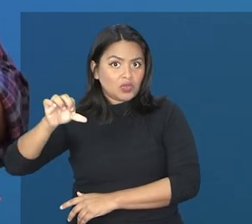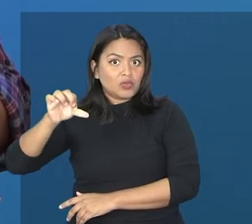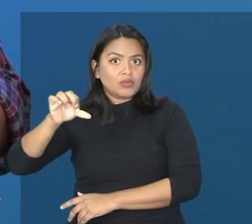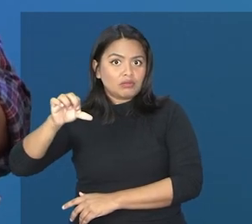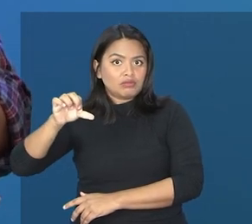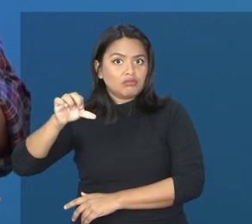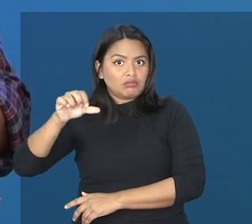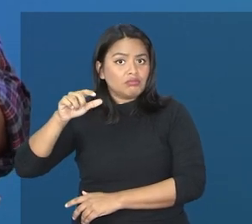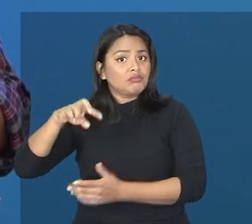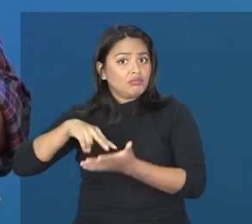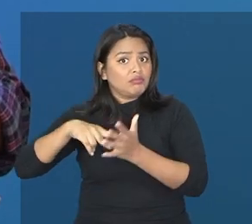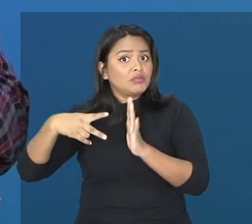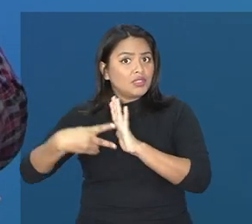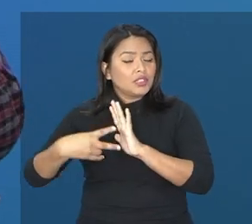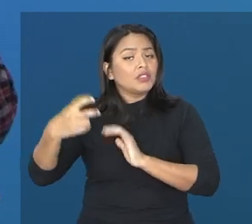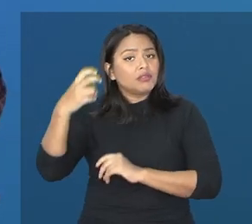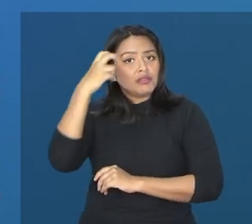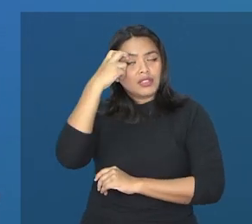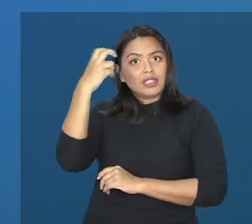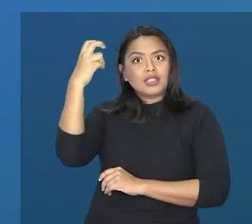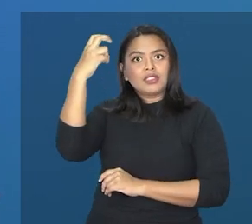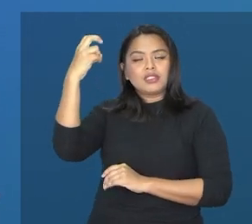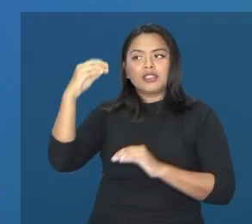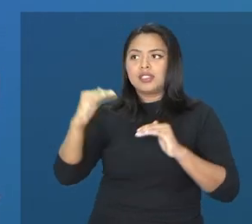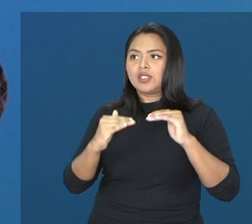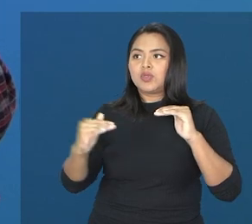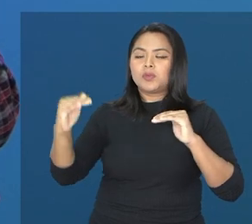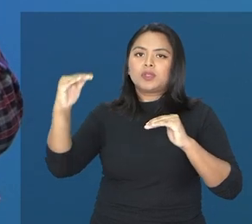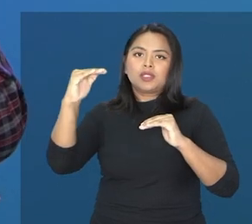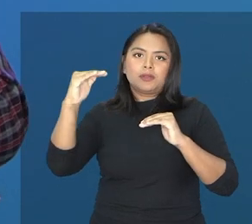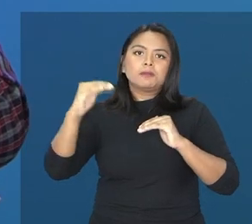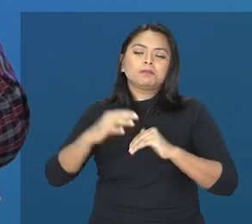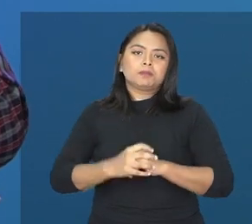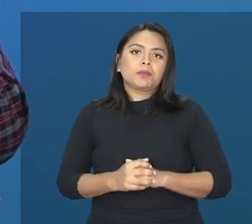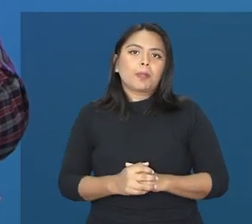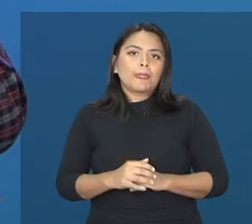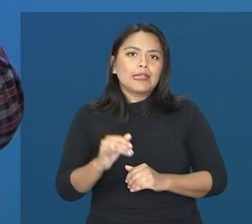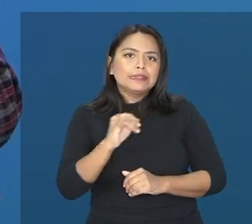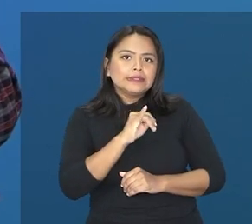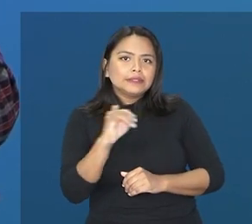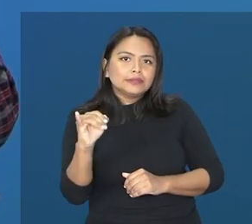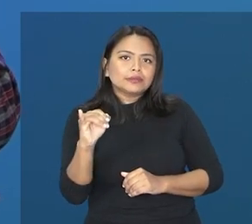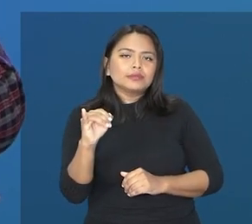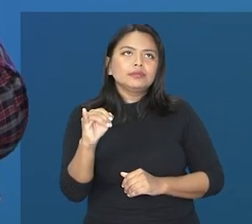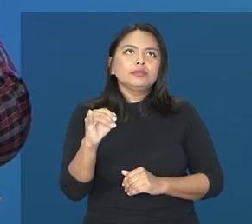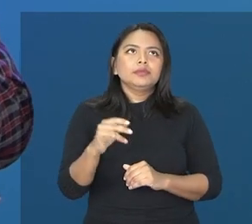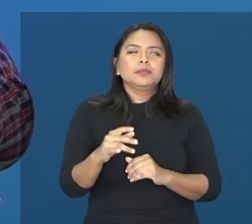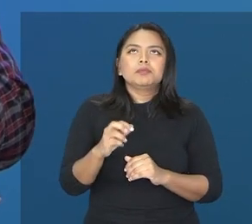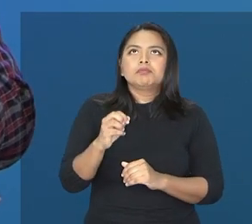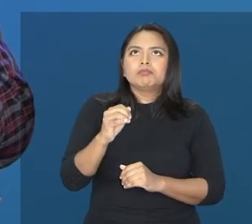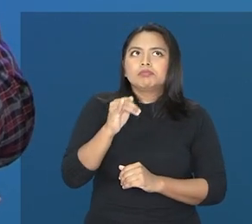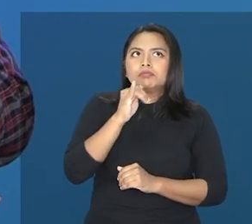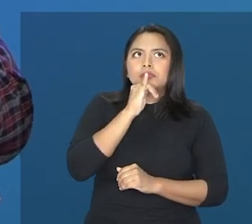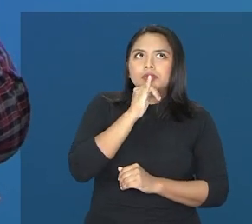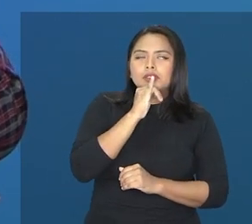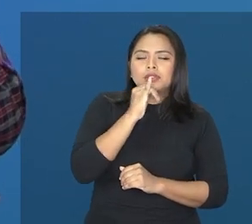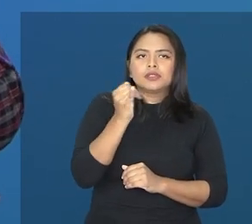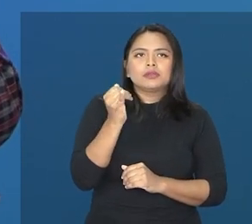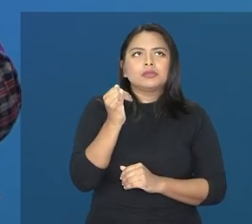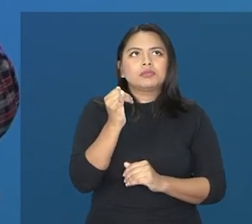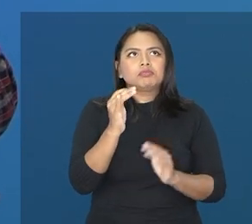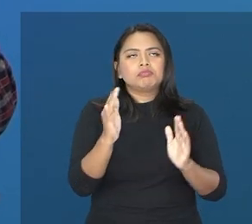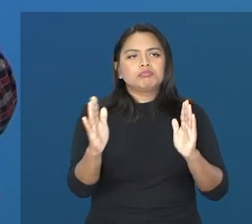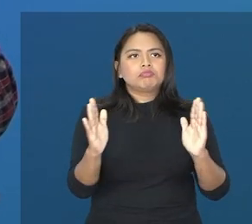Isso é inteligência superior. Se na escala de coeficiente de inteligência, os resultados forem de